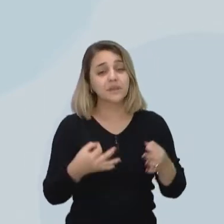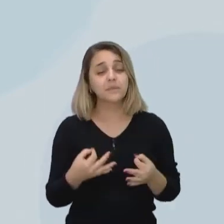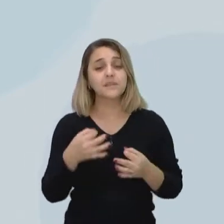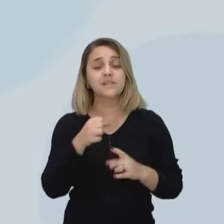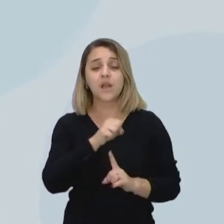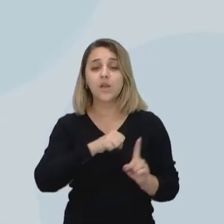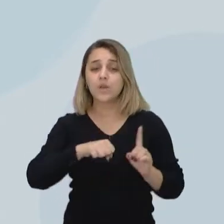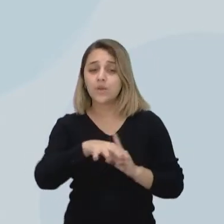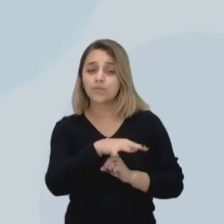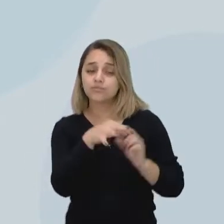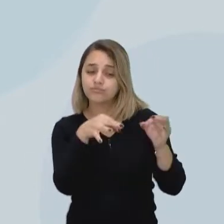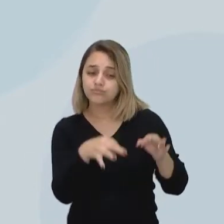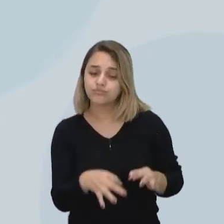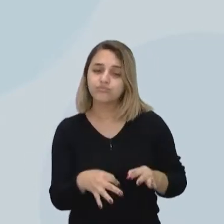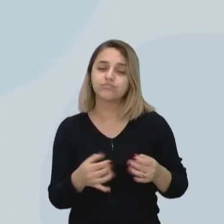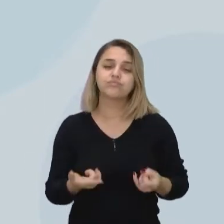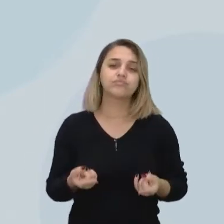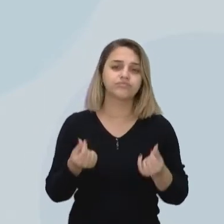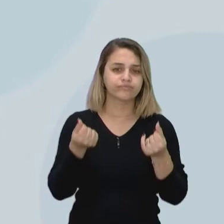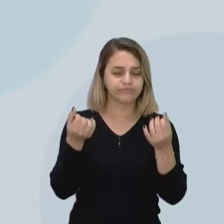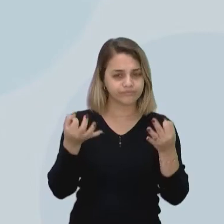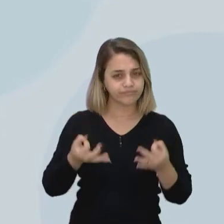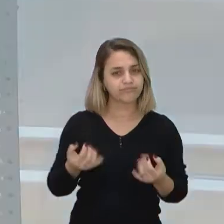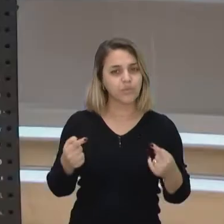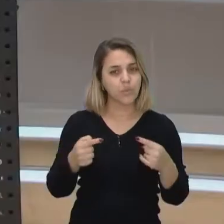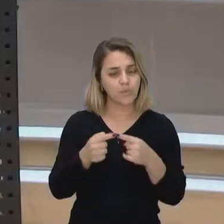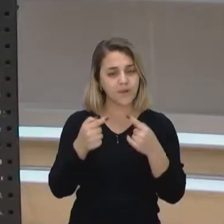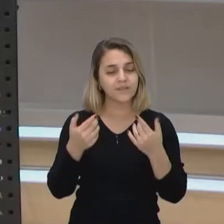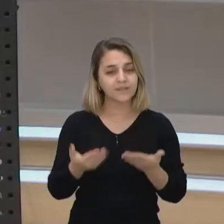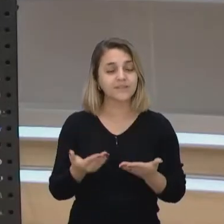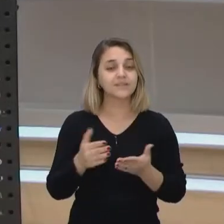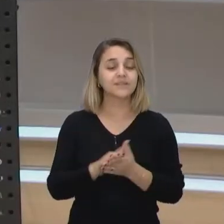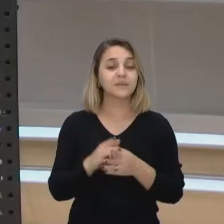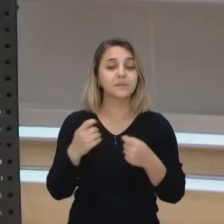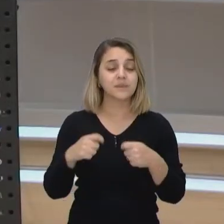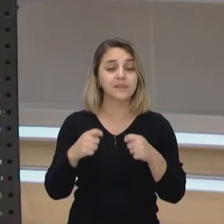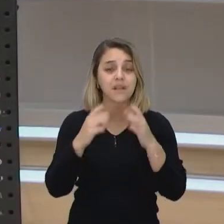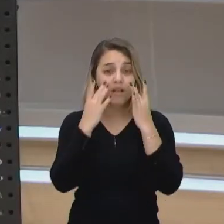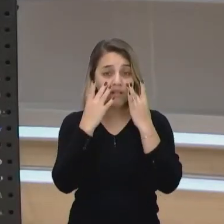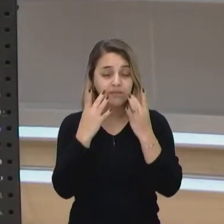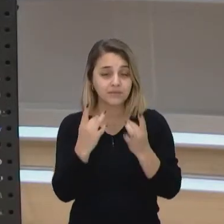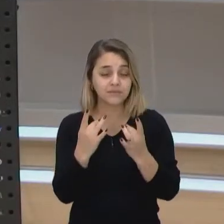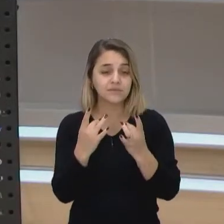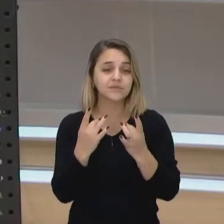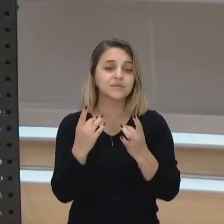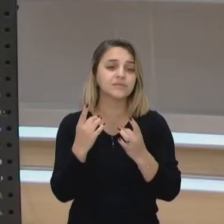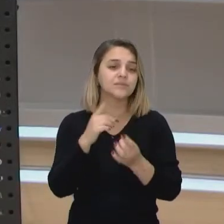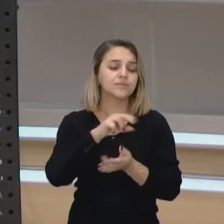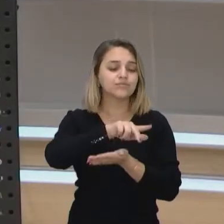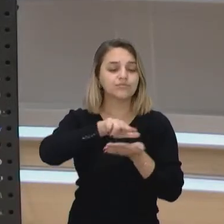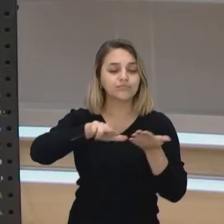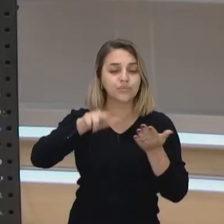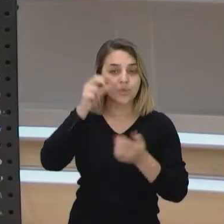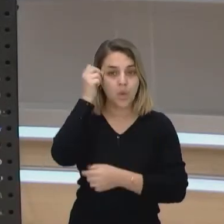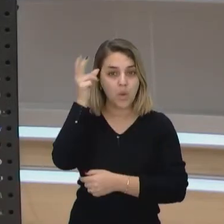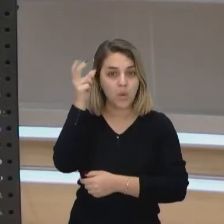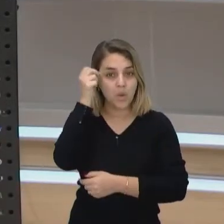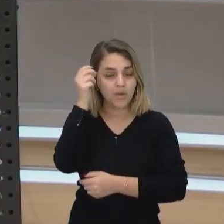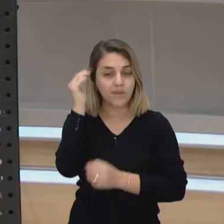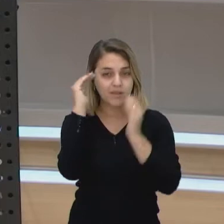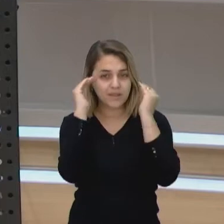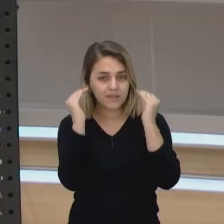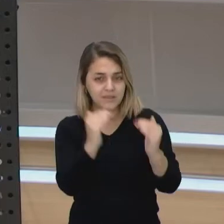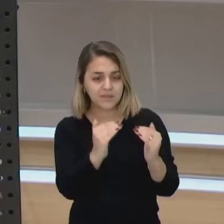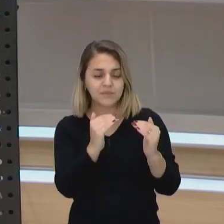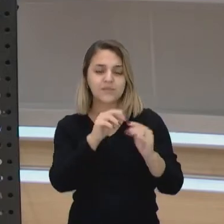de que ela seja economicamente viável e, logicamente, atende aí culturalmente as diversas culturas, né? Sempre respeitando